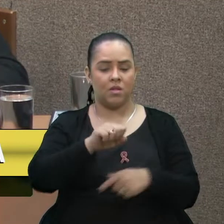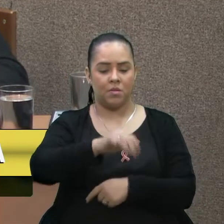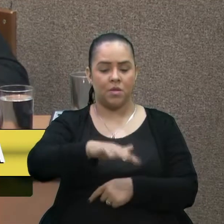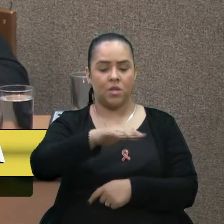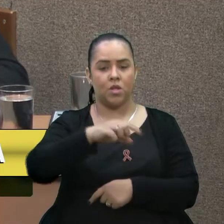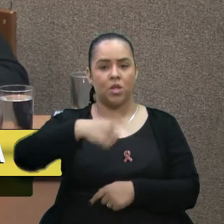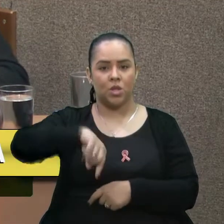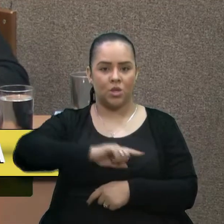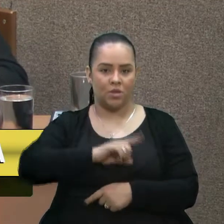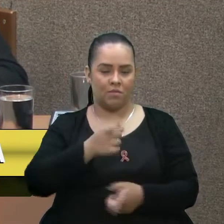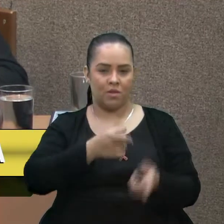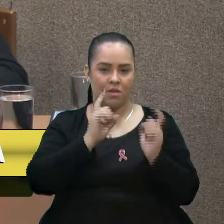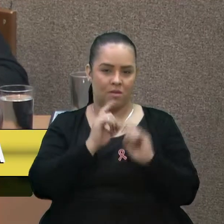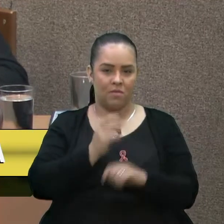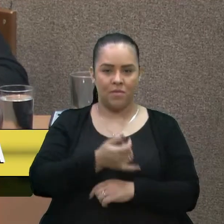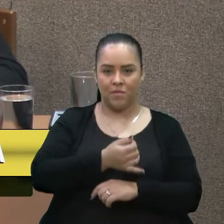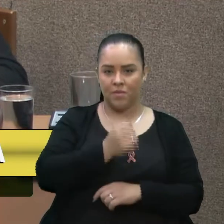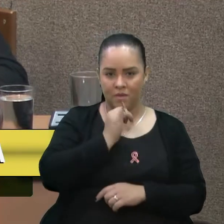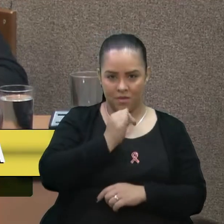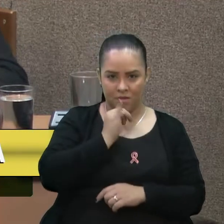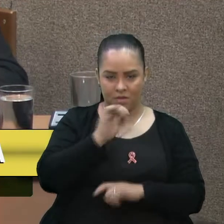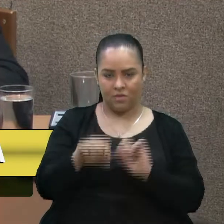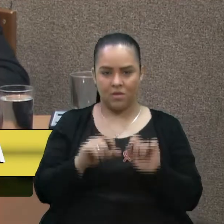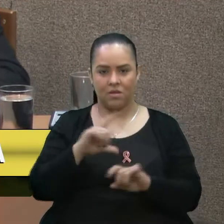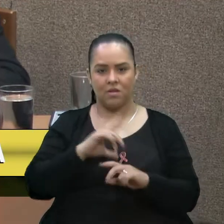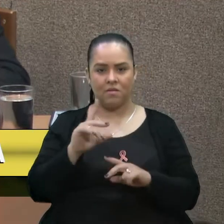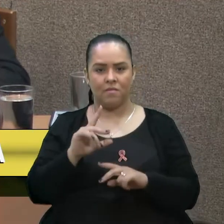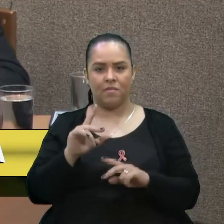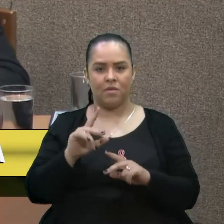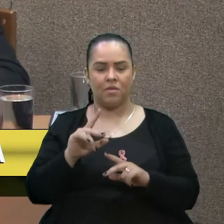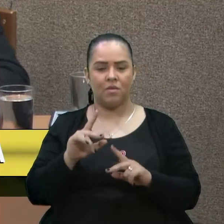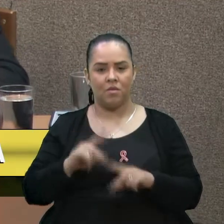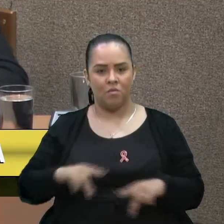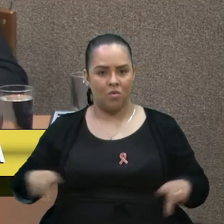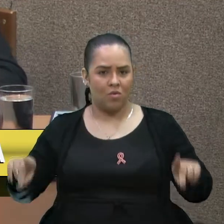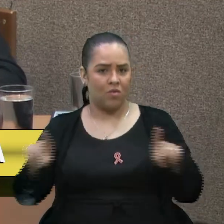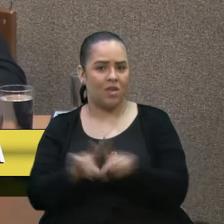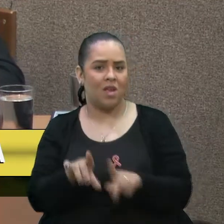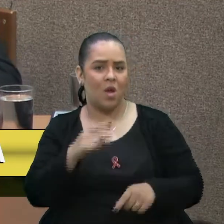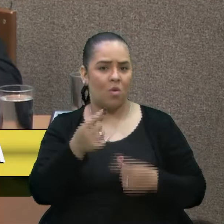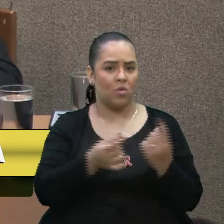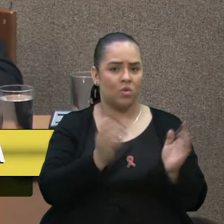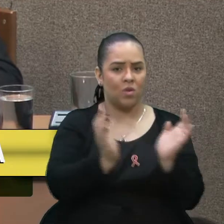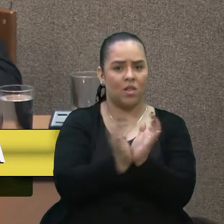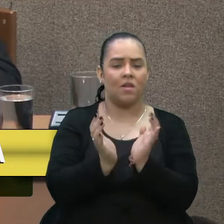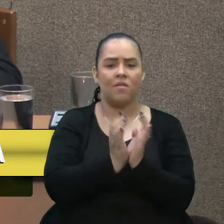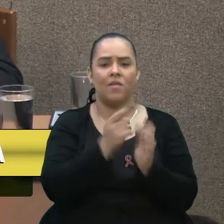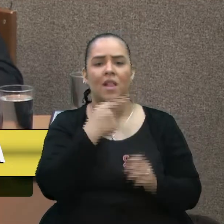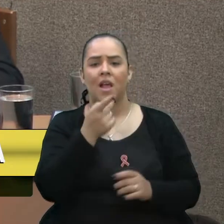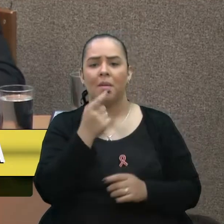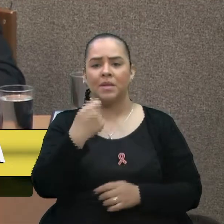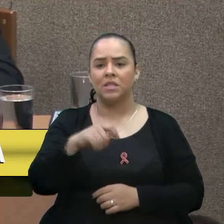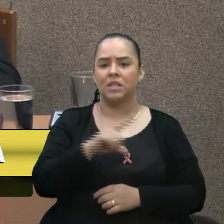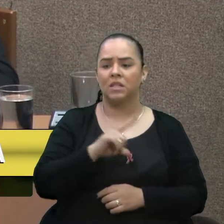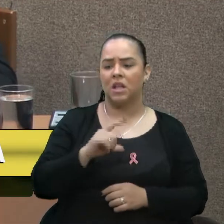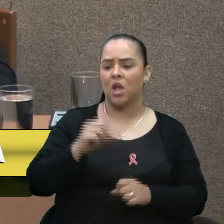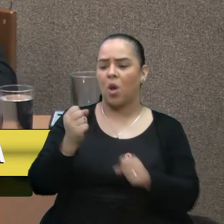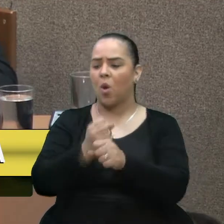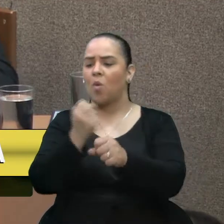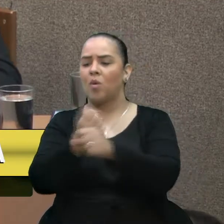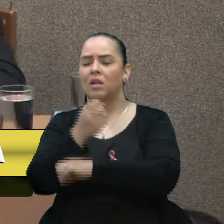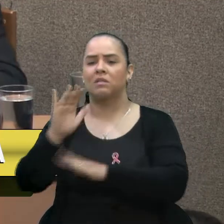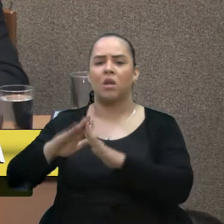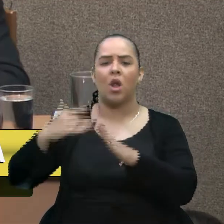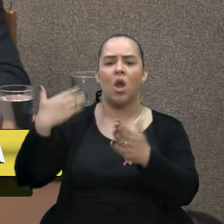viu muito bem, por exemplo, as reivindicações do povo e de alguns colegas aqui dentro, que diziam, porque tem que construir aquela escola,